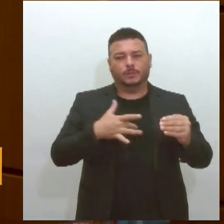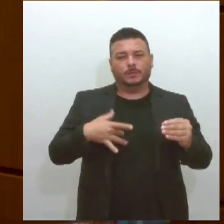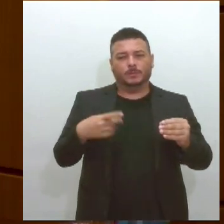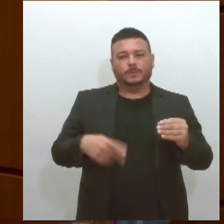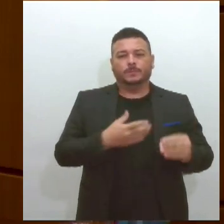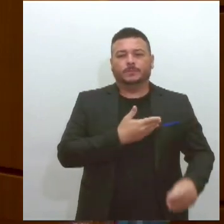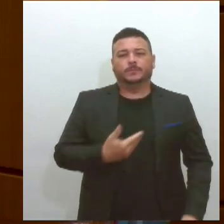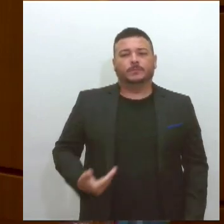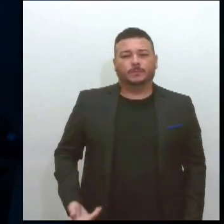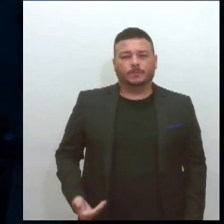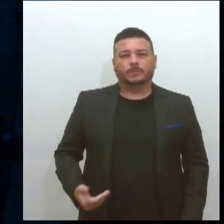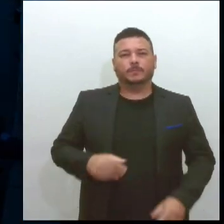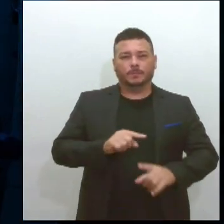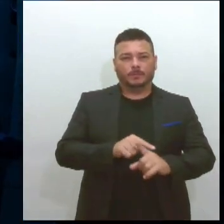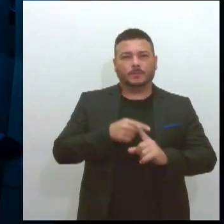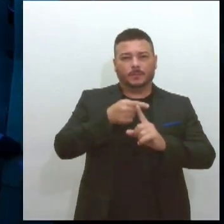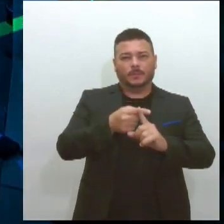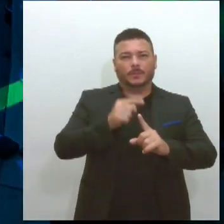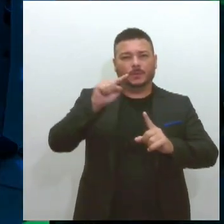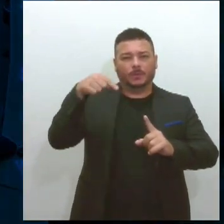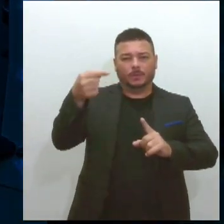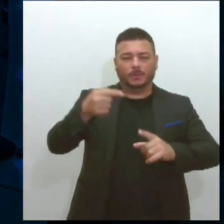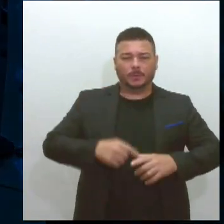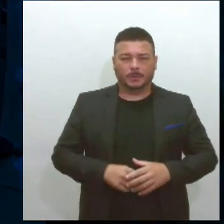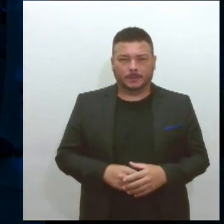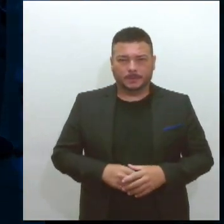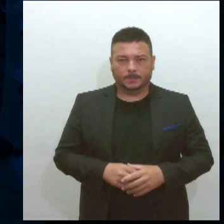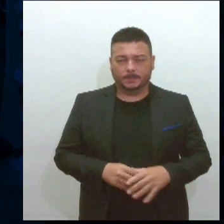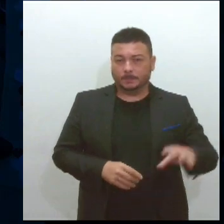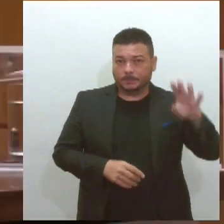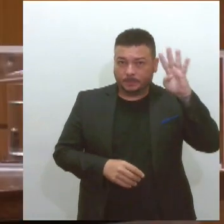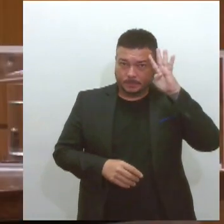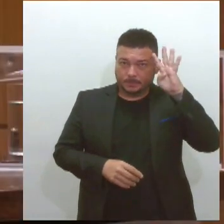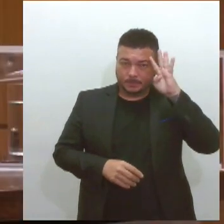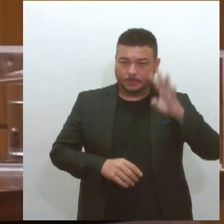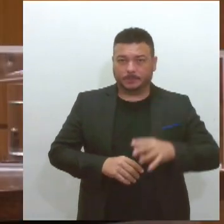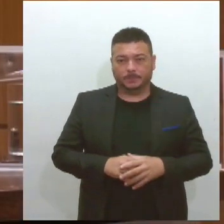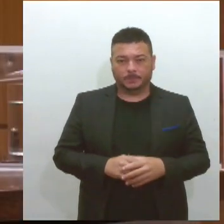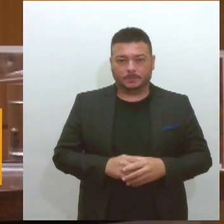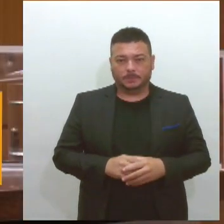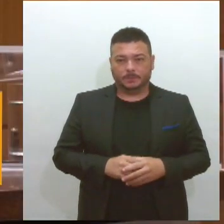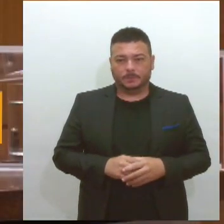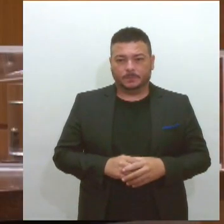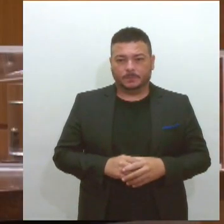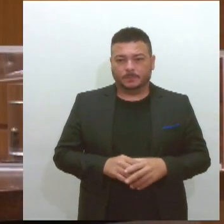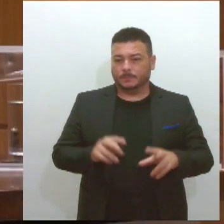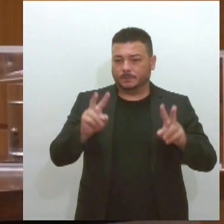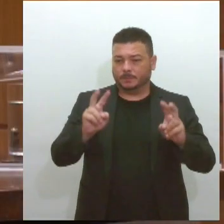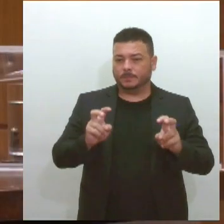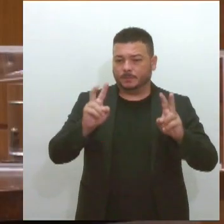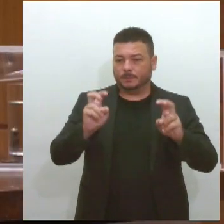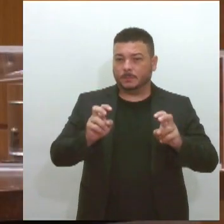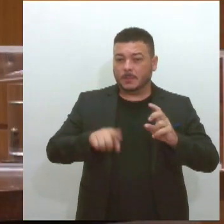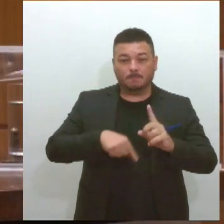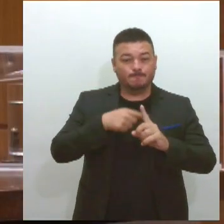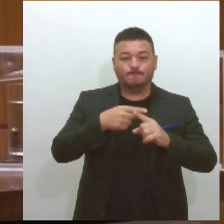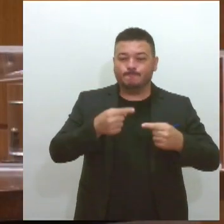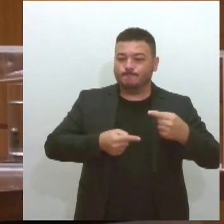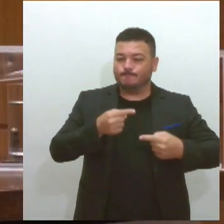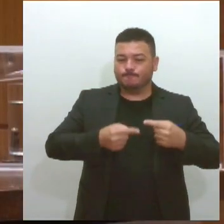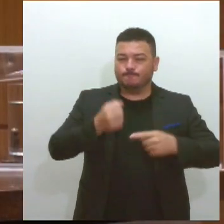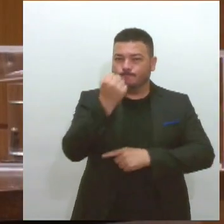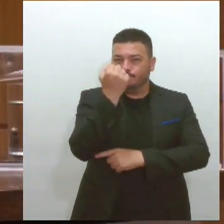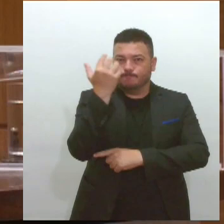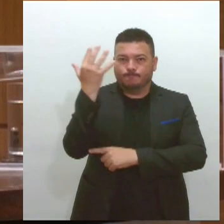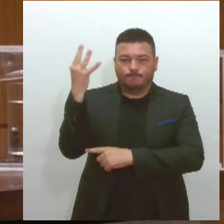um momento posterior. Quarta-feira O assunto mais debatido foi o meio ambiente. O deputado